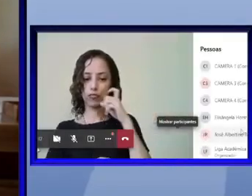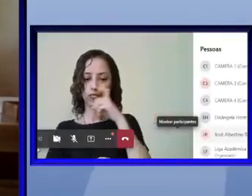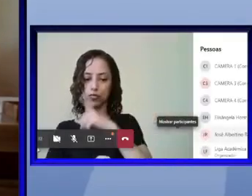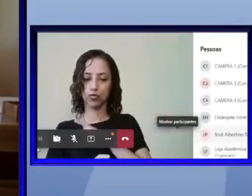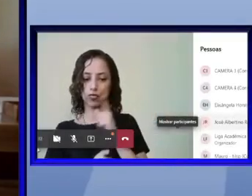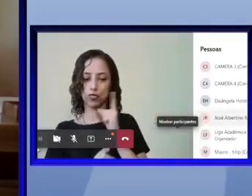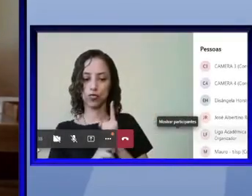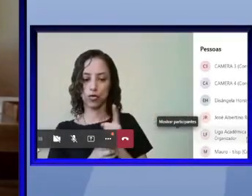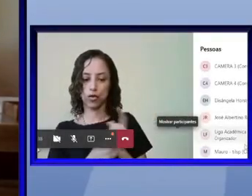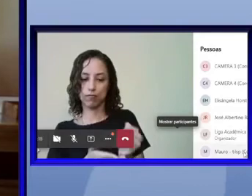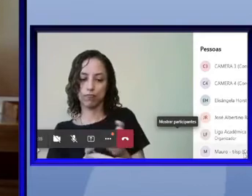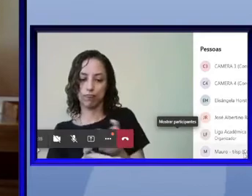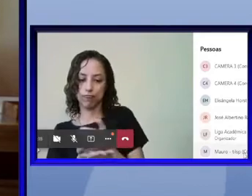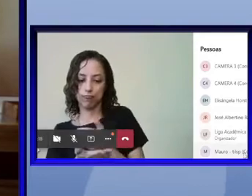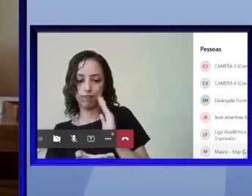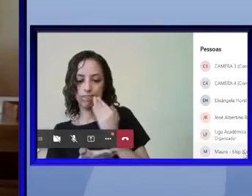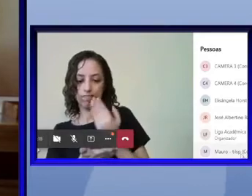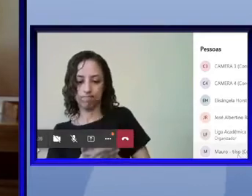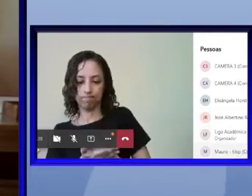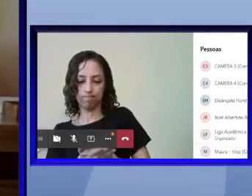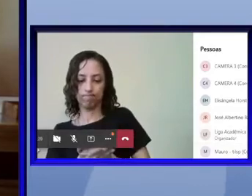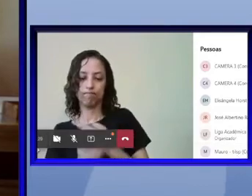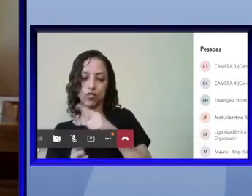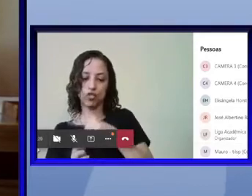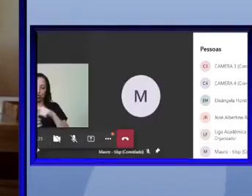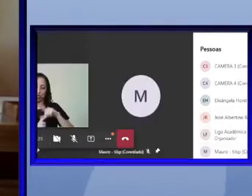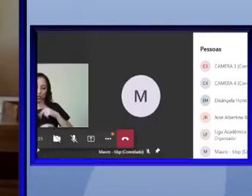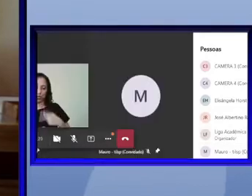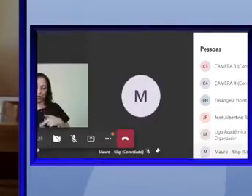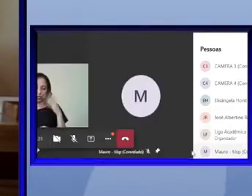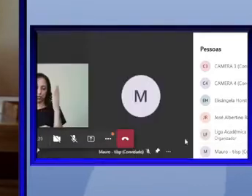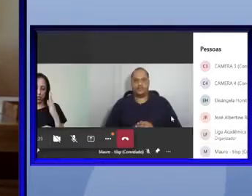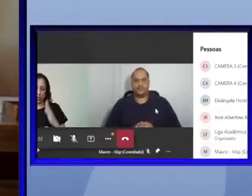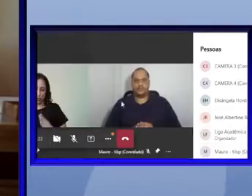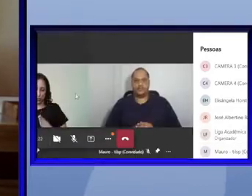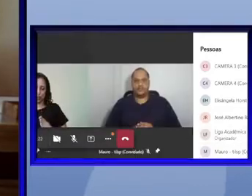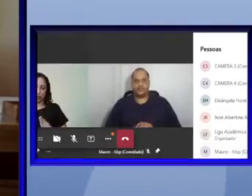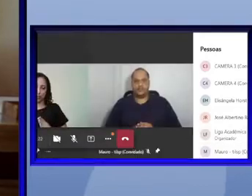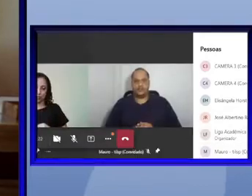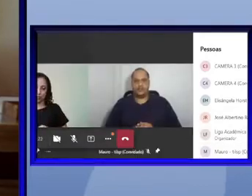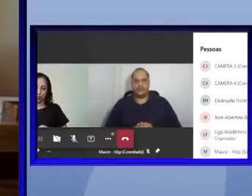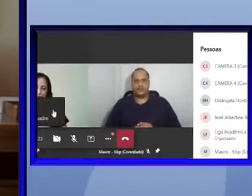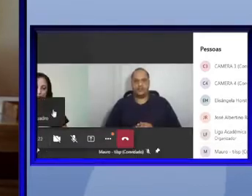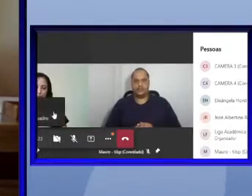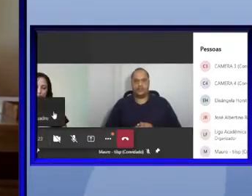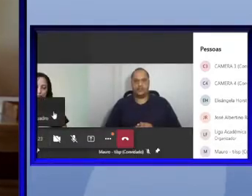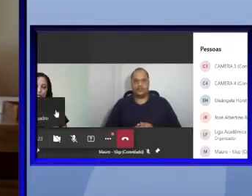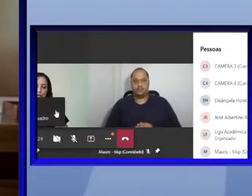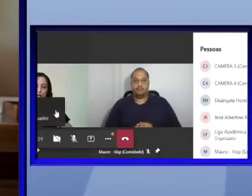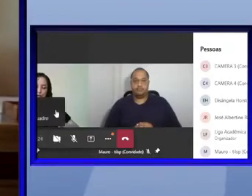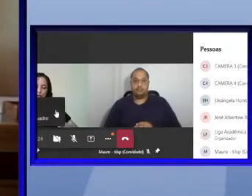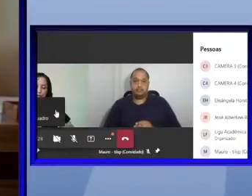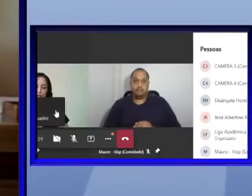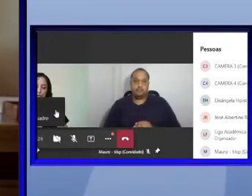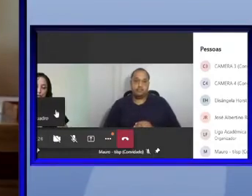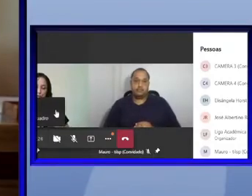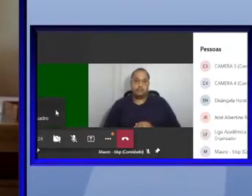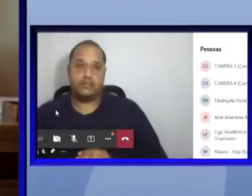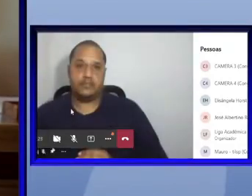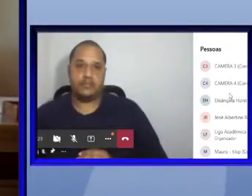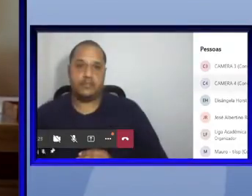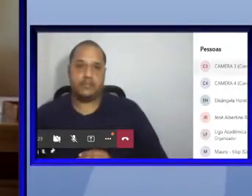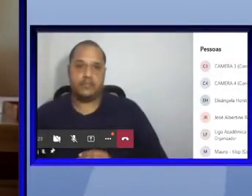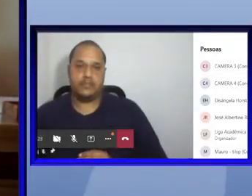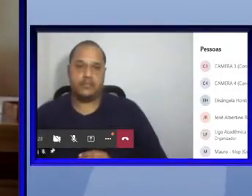confiáveis sobre espécies que ocorrem aqui no Brasil muitas das vezes por problemas em coordenadas geográficas